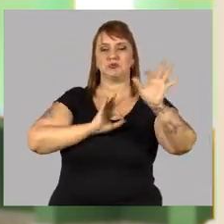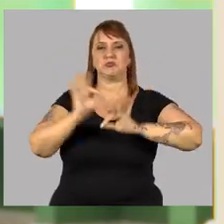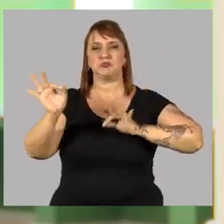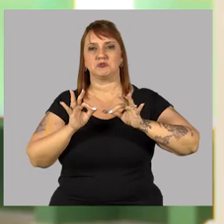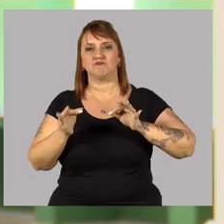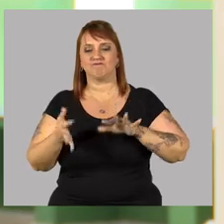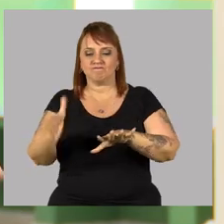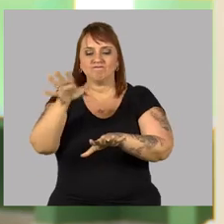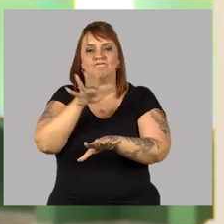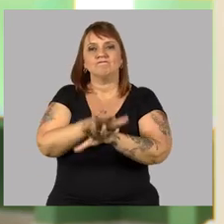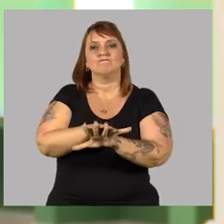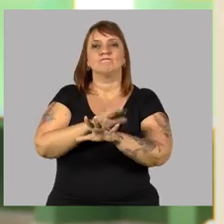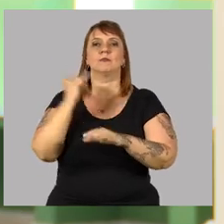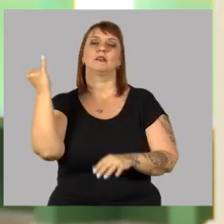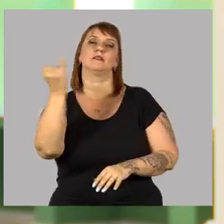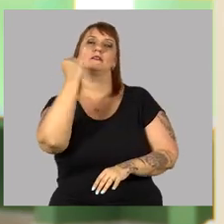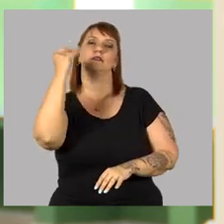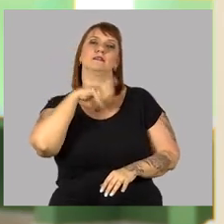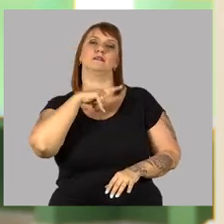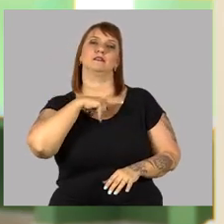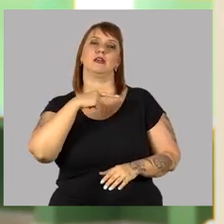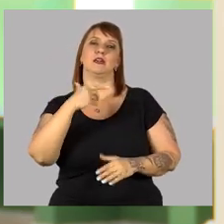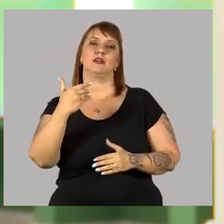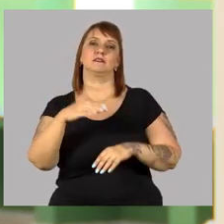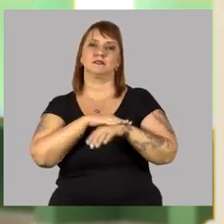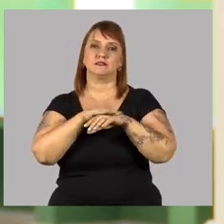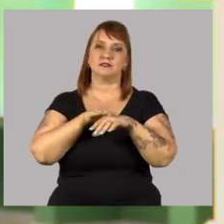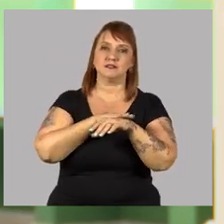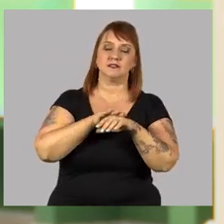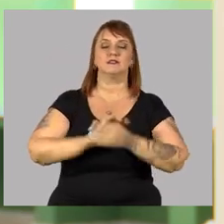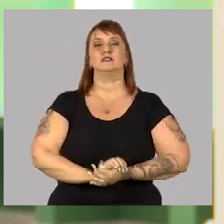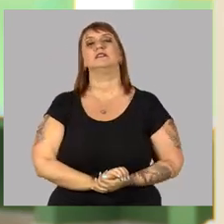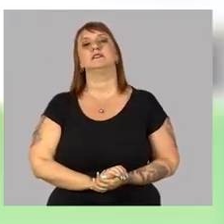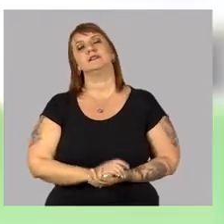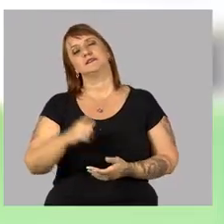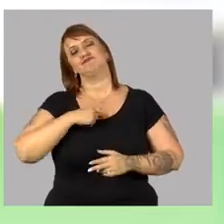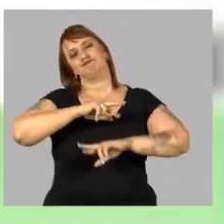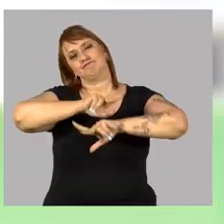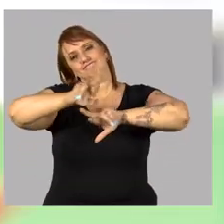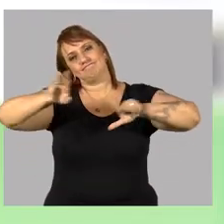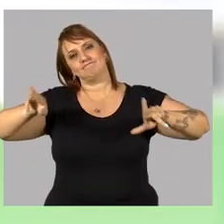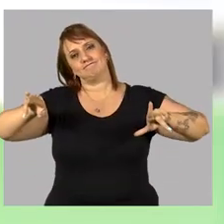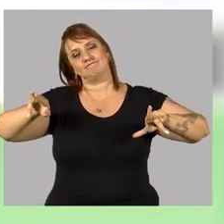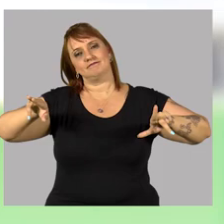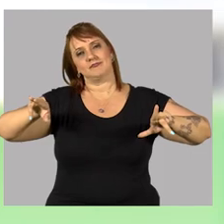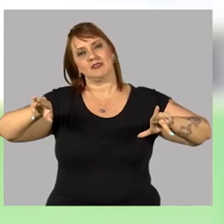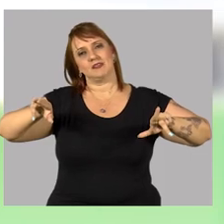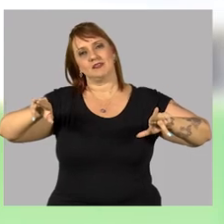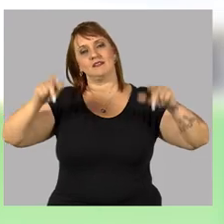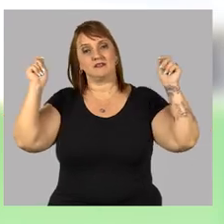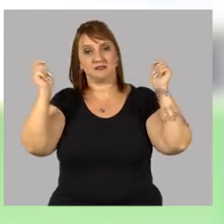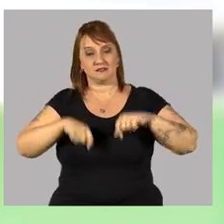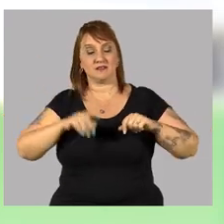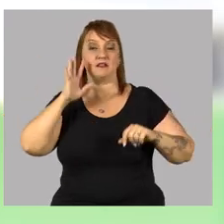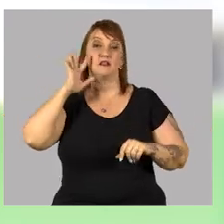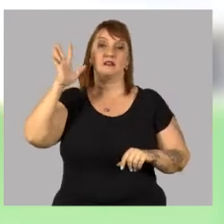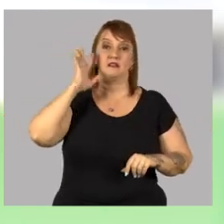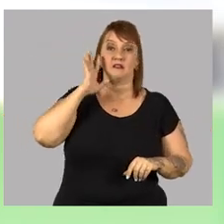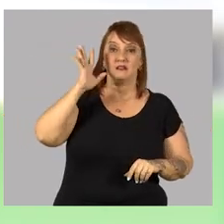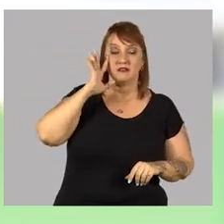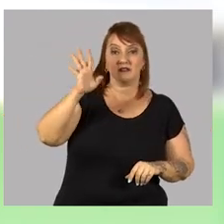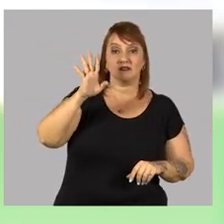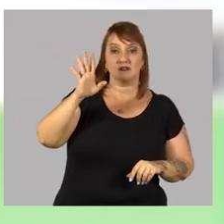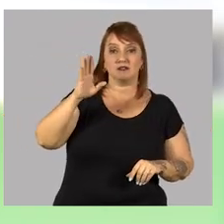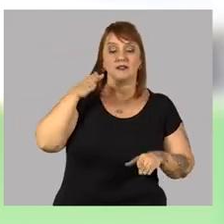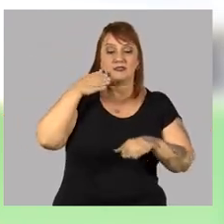curriculares, num projeto integrador. O importante é que haja esse diálogo. Então tem muitas coisas a